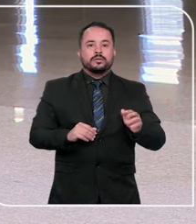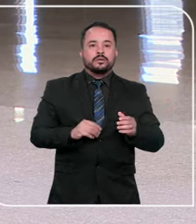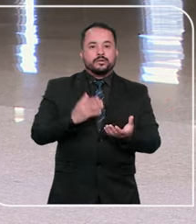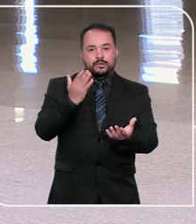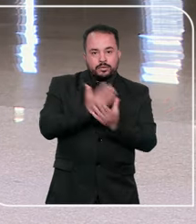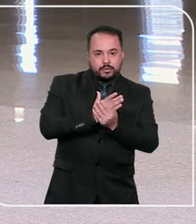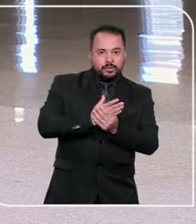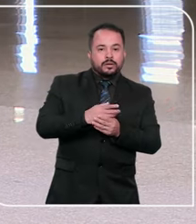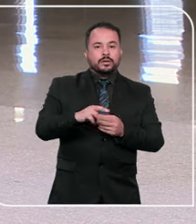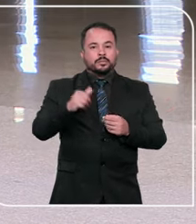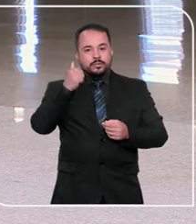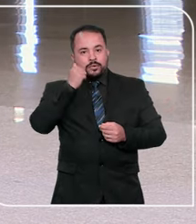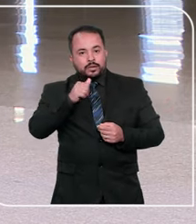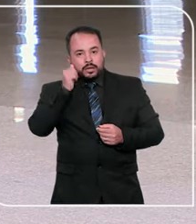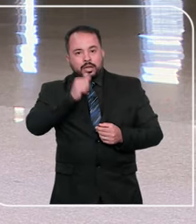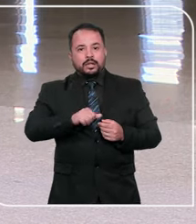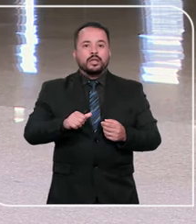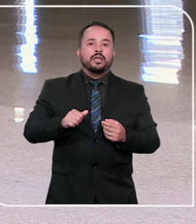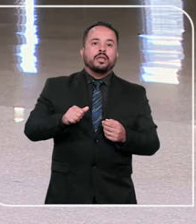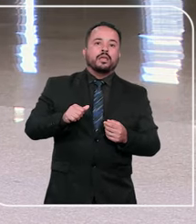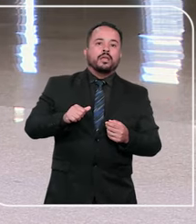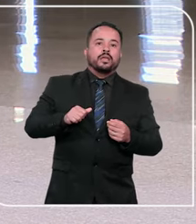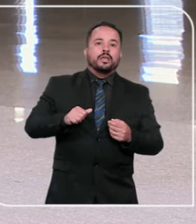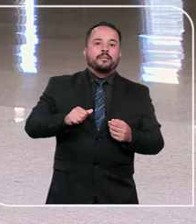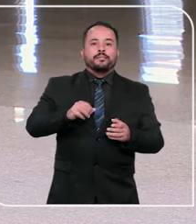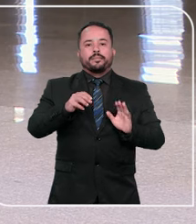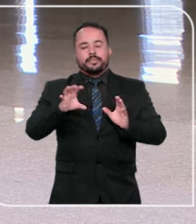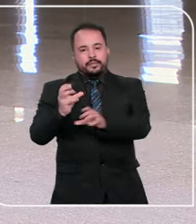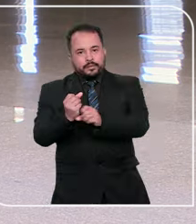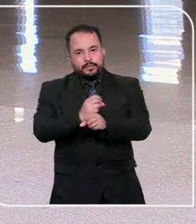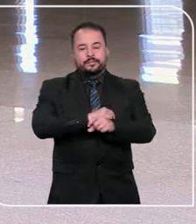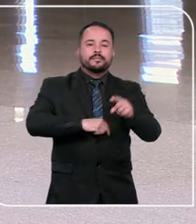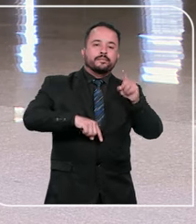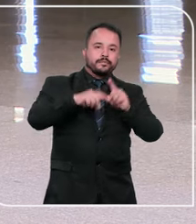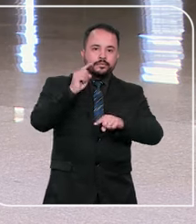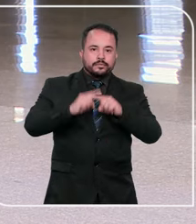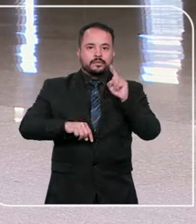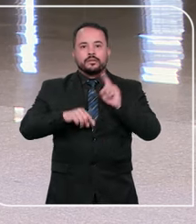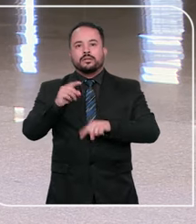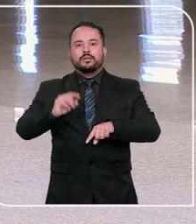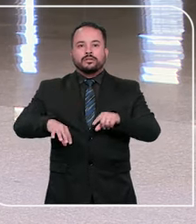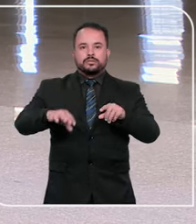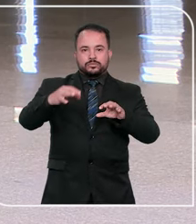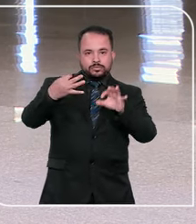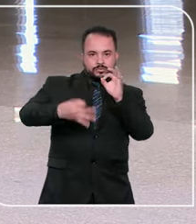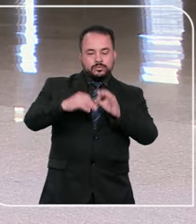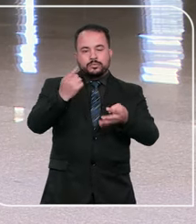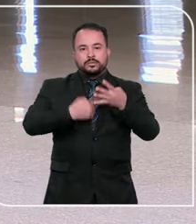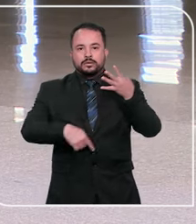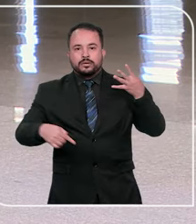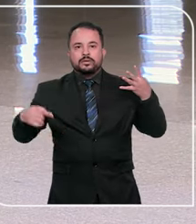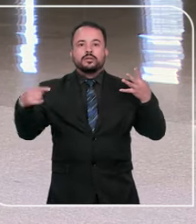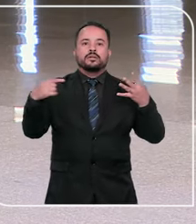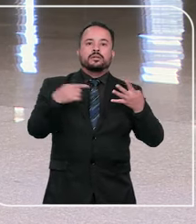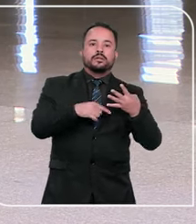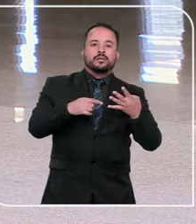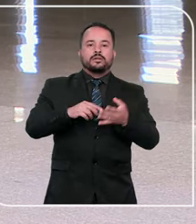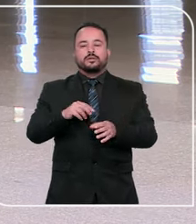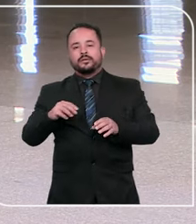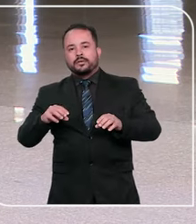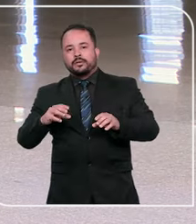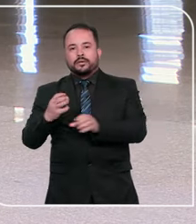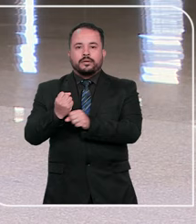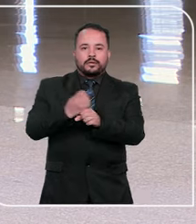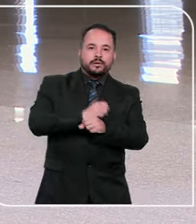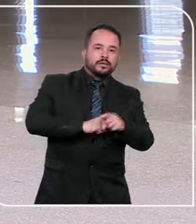De acordo com o processo, uma mulher propôs uma ação de inventário pelo rito completo, tendo o juízo de primeiro grau determinado a conversão